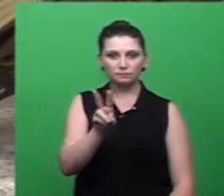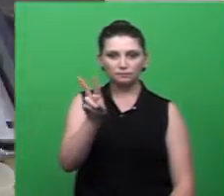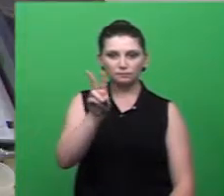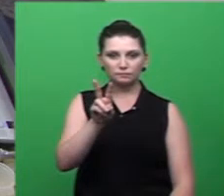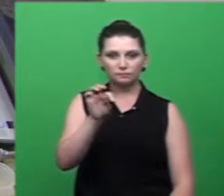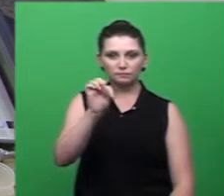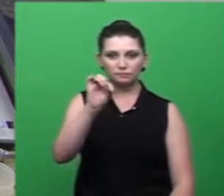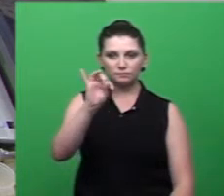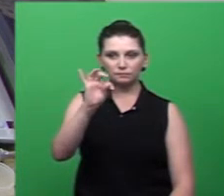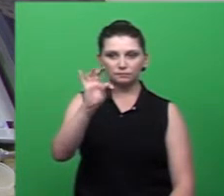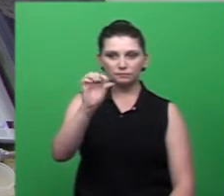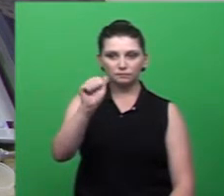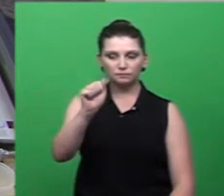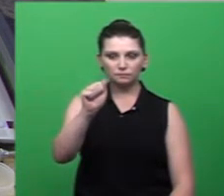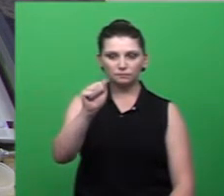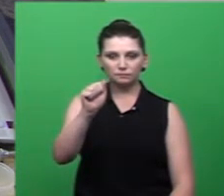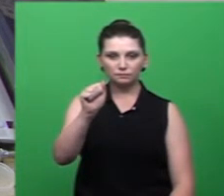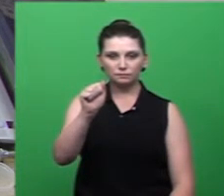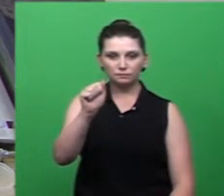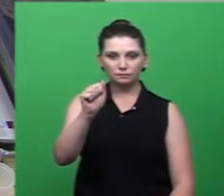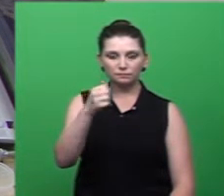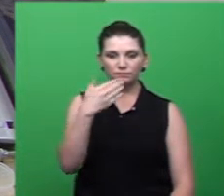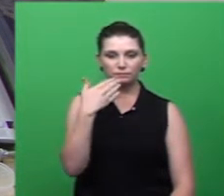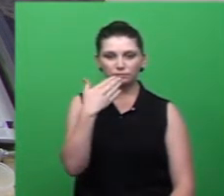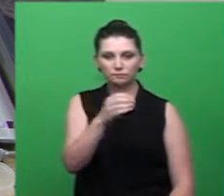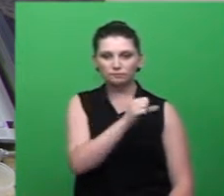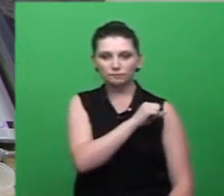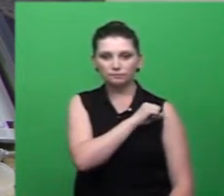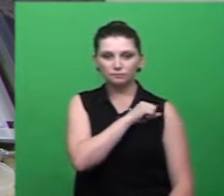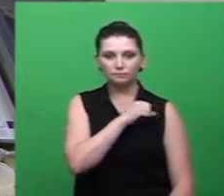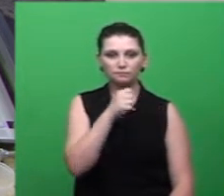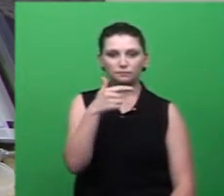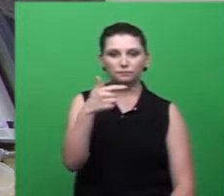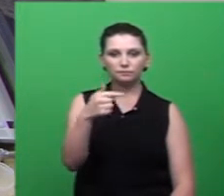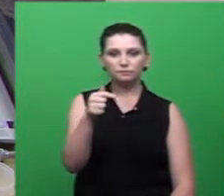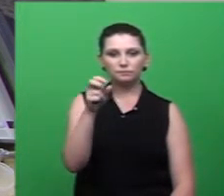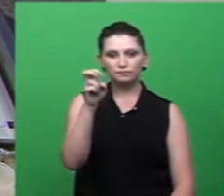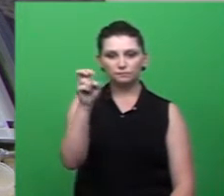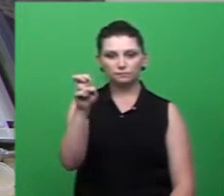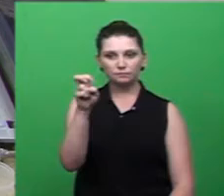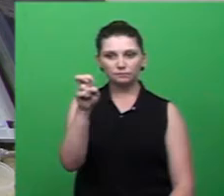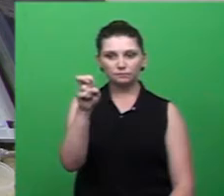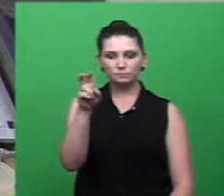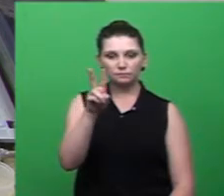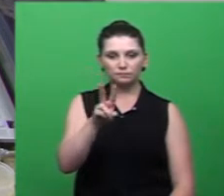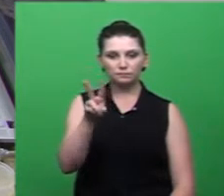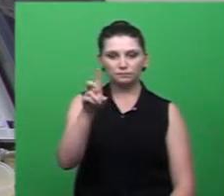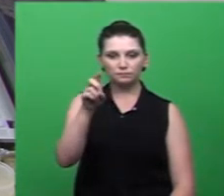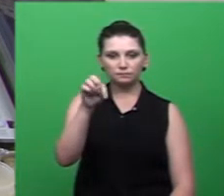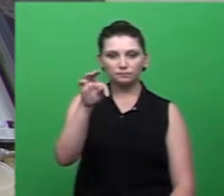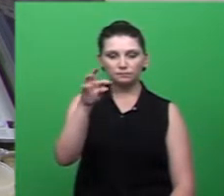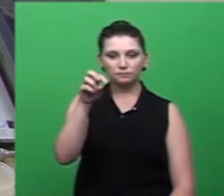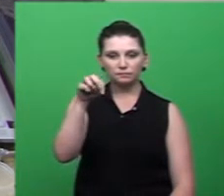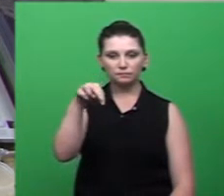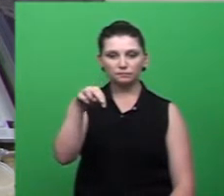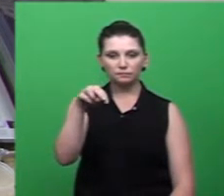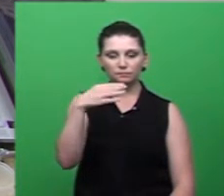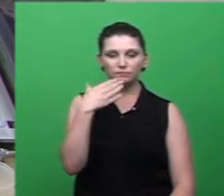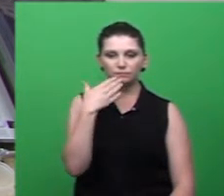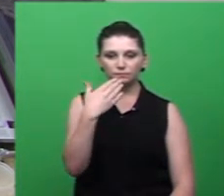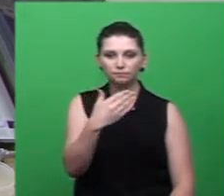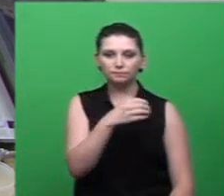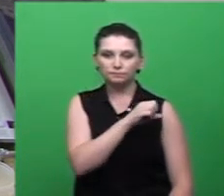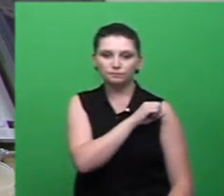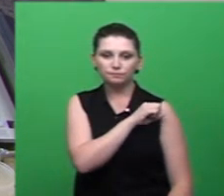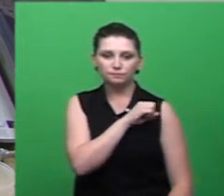Batista Beloli. Indicação número 075, barra 2016, de autoria do vereador Dailto Feuza. Indicações